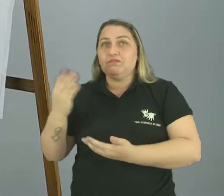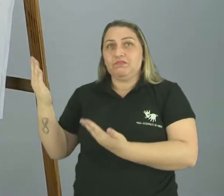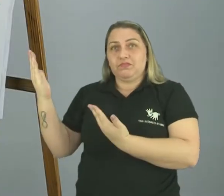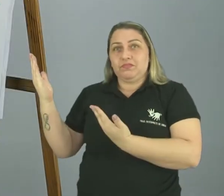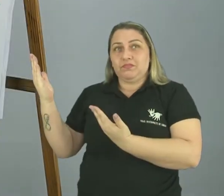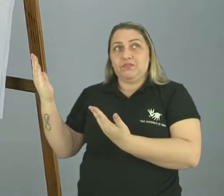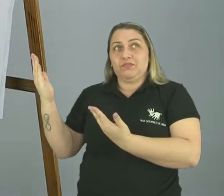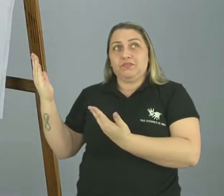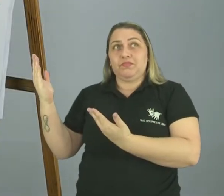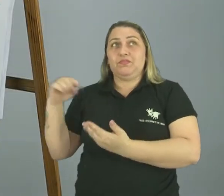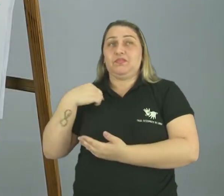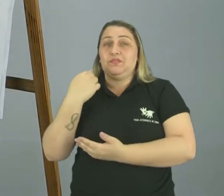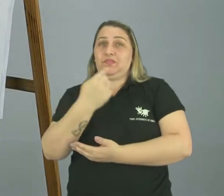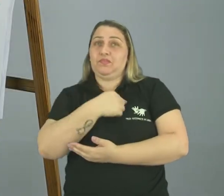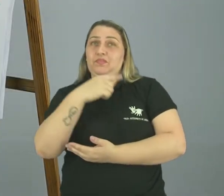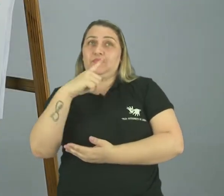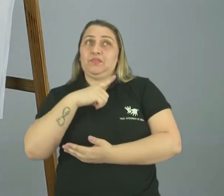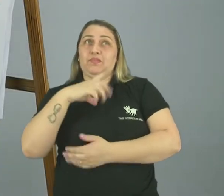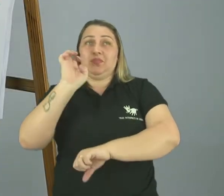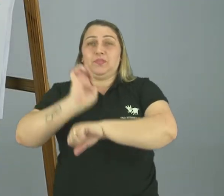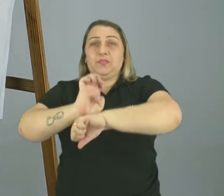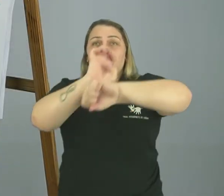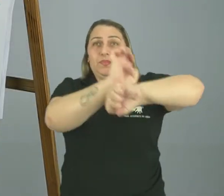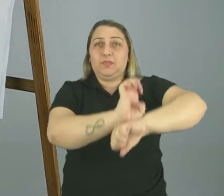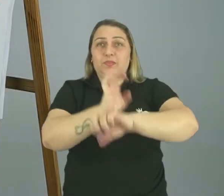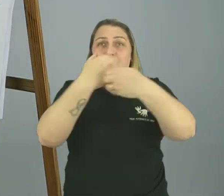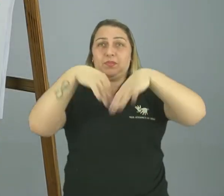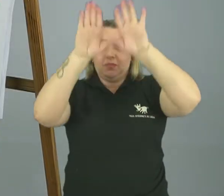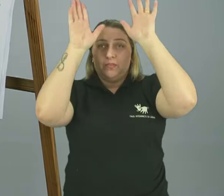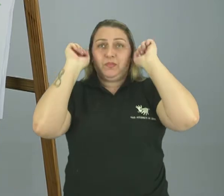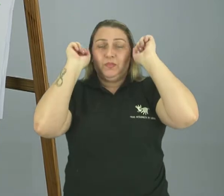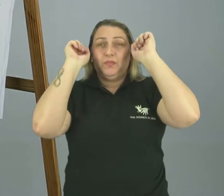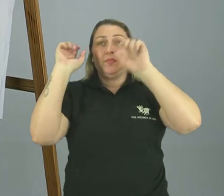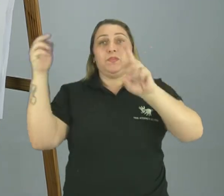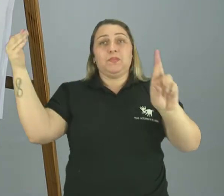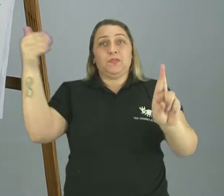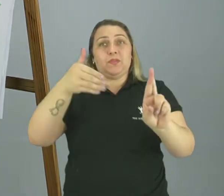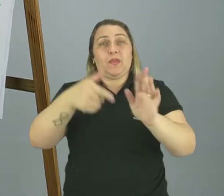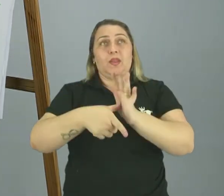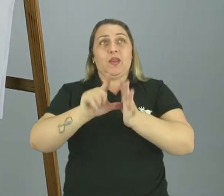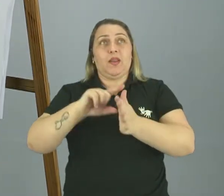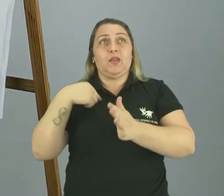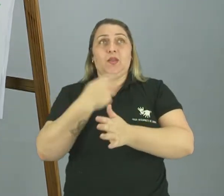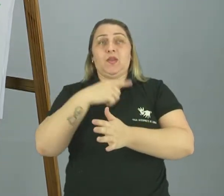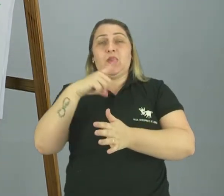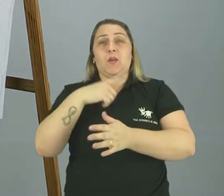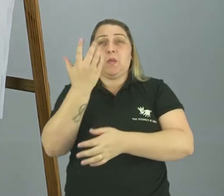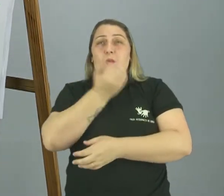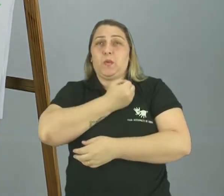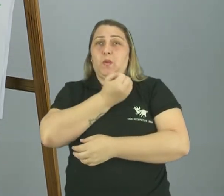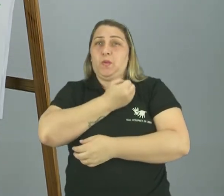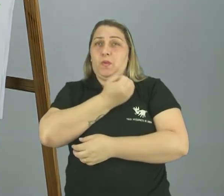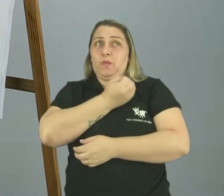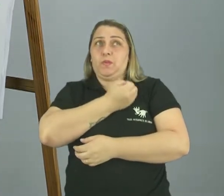Nós temos aqui o estado do Acre representado. Antes nós tínhamos um número